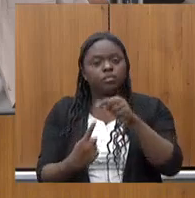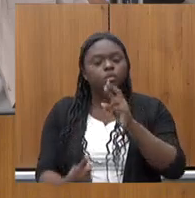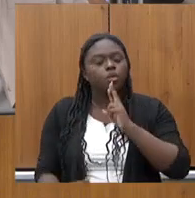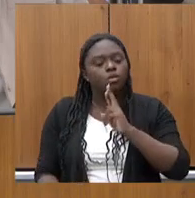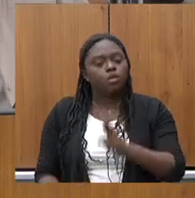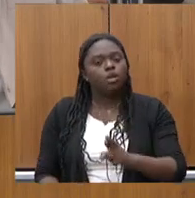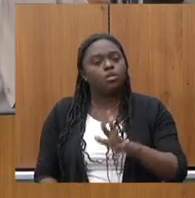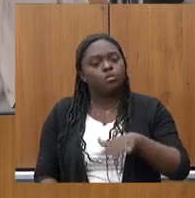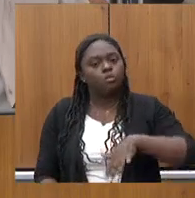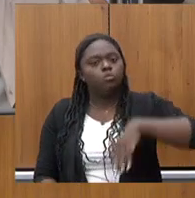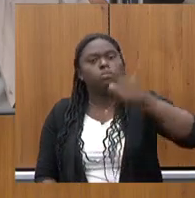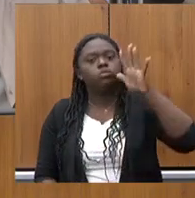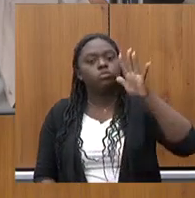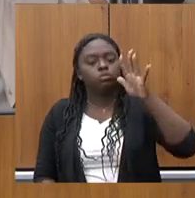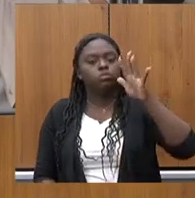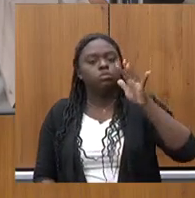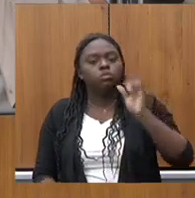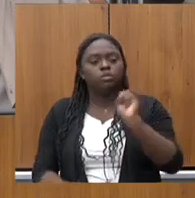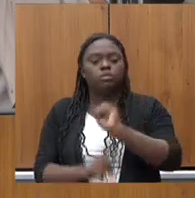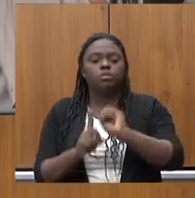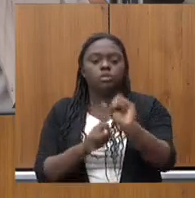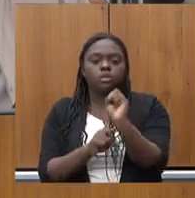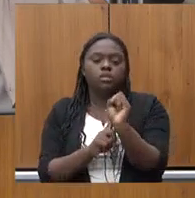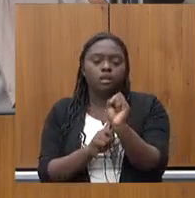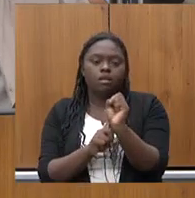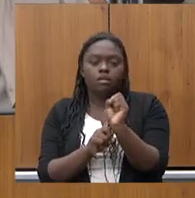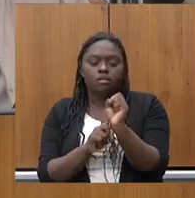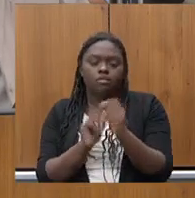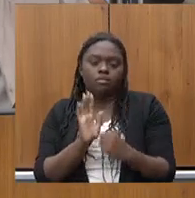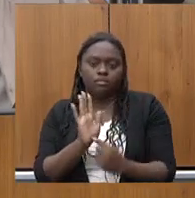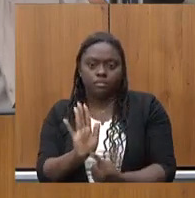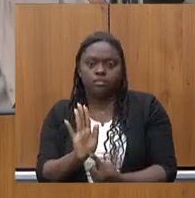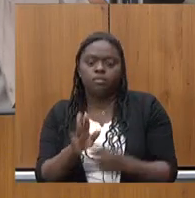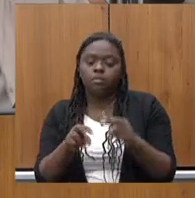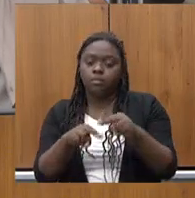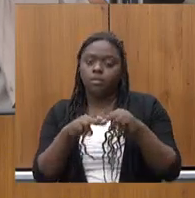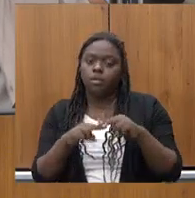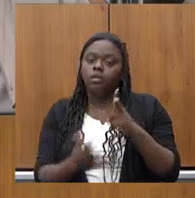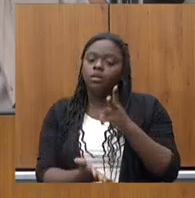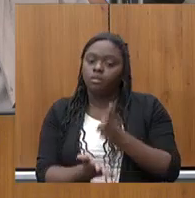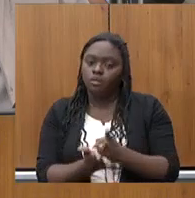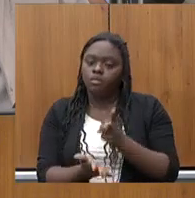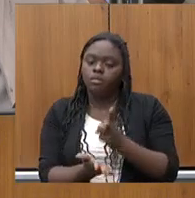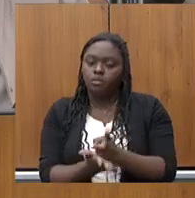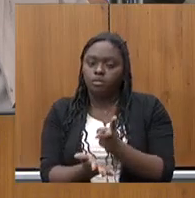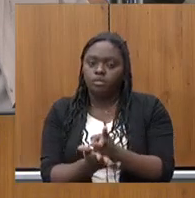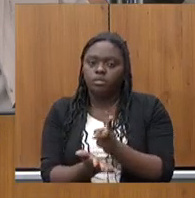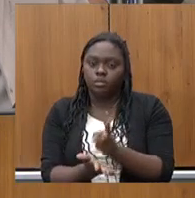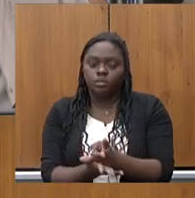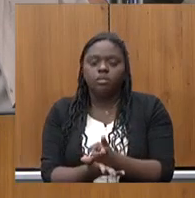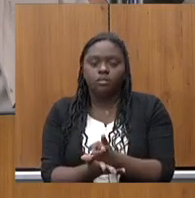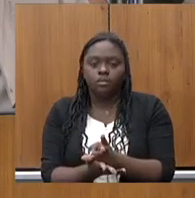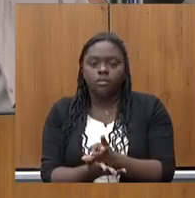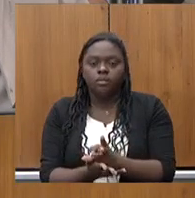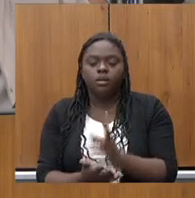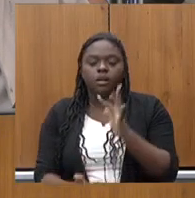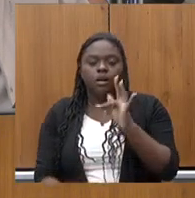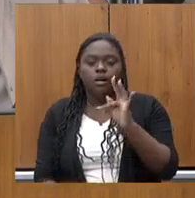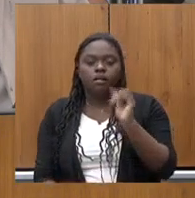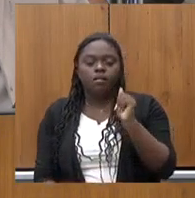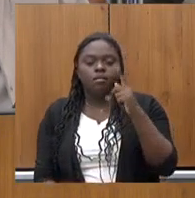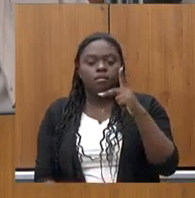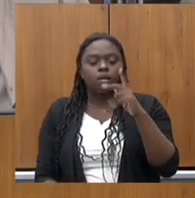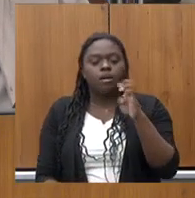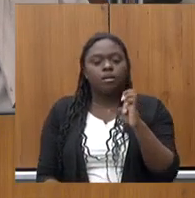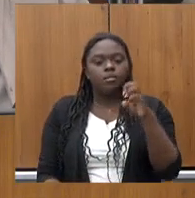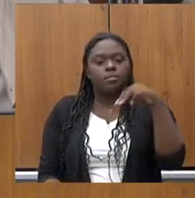desses investimentos para a sociedade então vamos continuar nessa linha a FAPENBIC tem